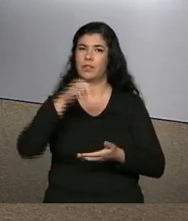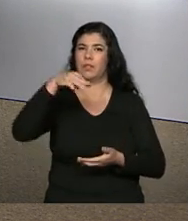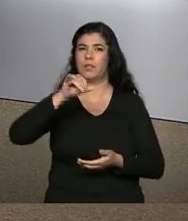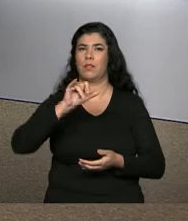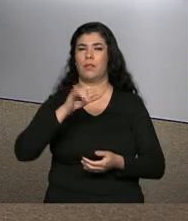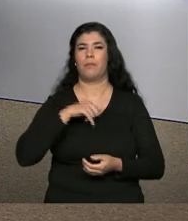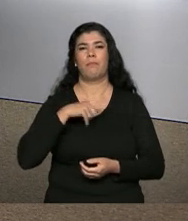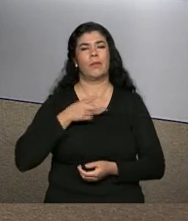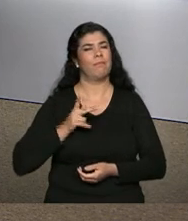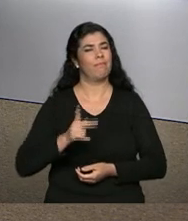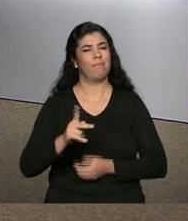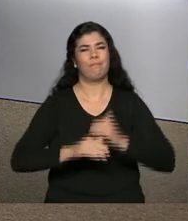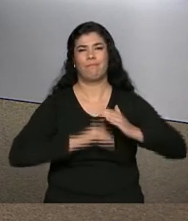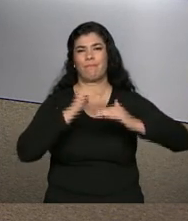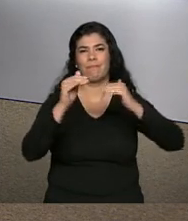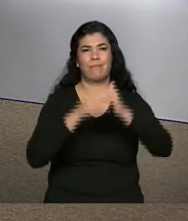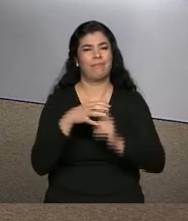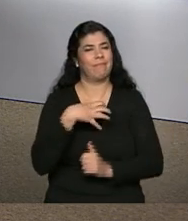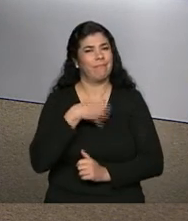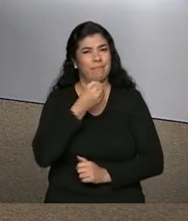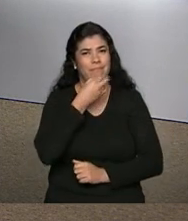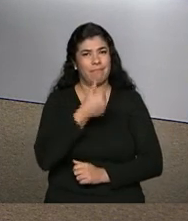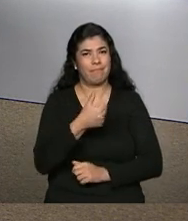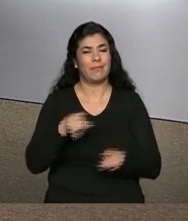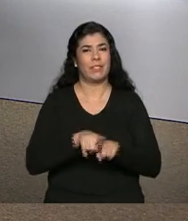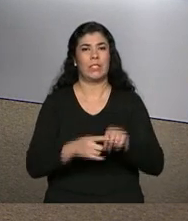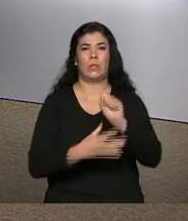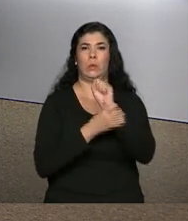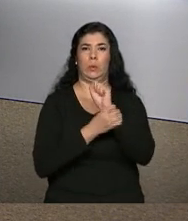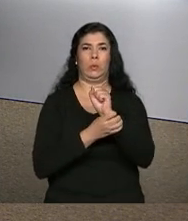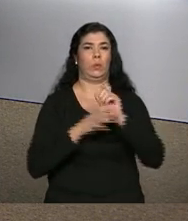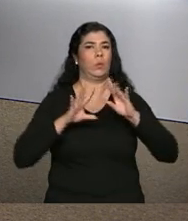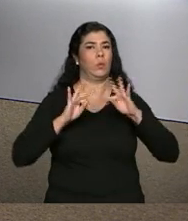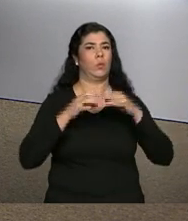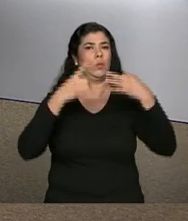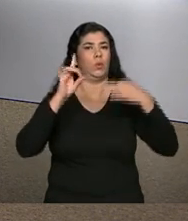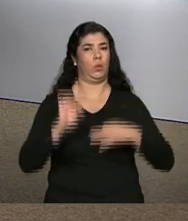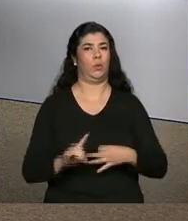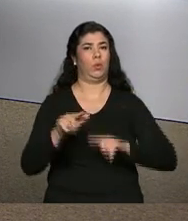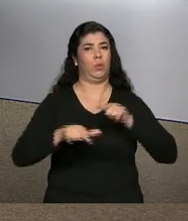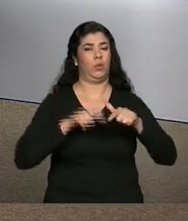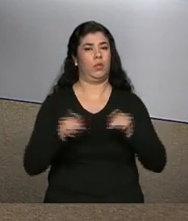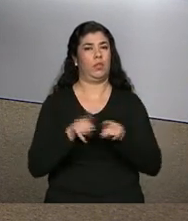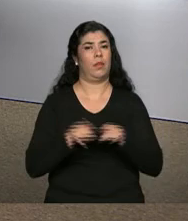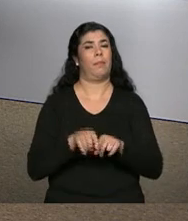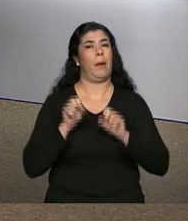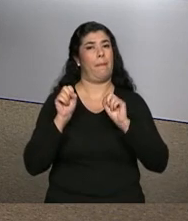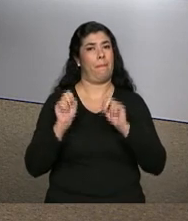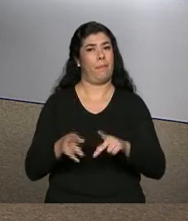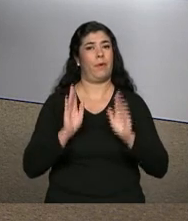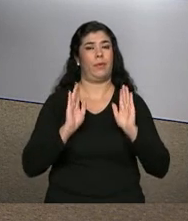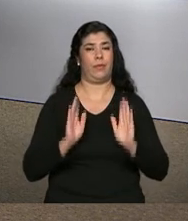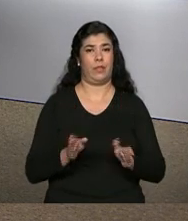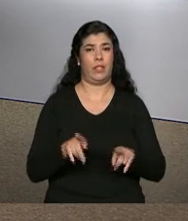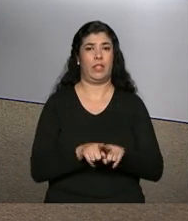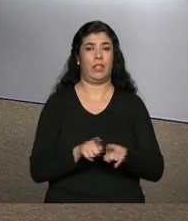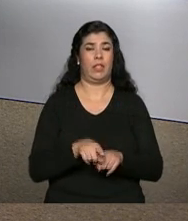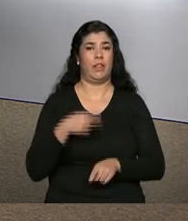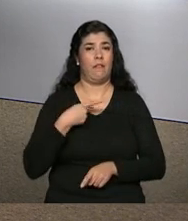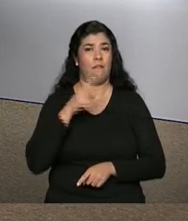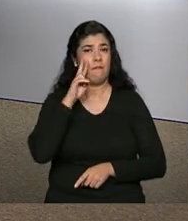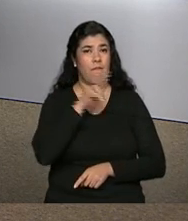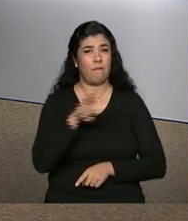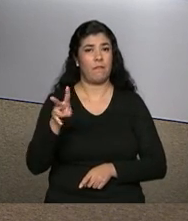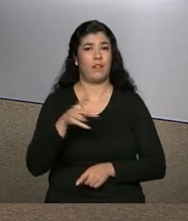vez mais satisfeita. Assim, ela garantiu todos os direitos trabalhistas, inclusive a aposentadoria. Diante dos